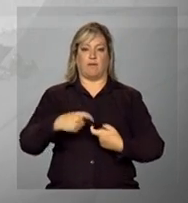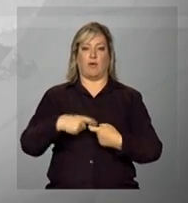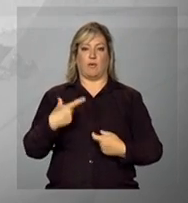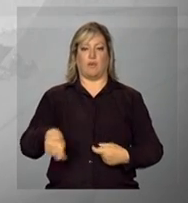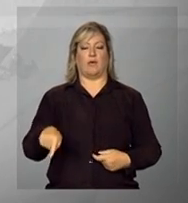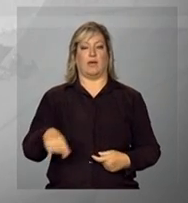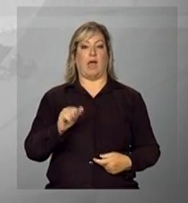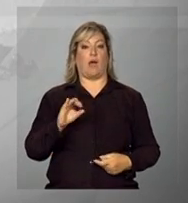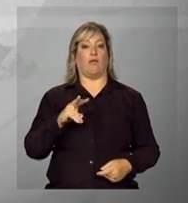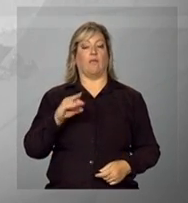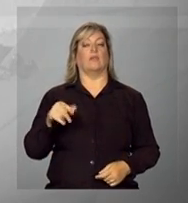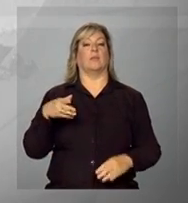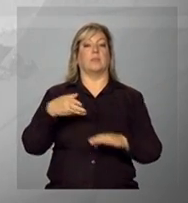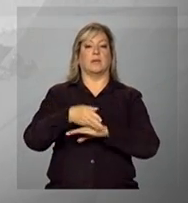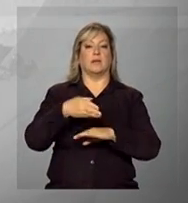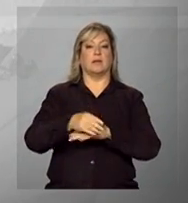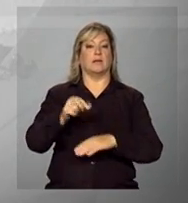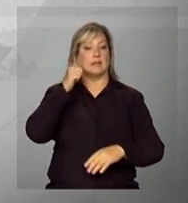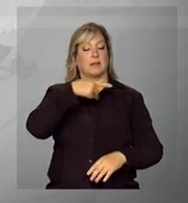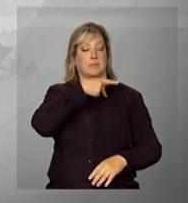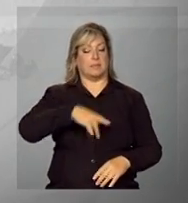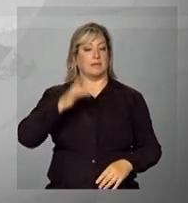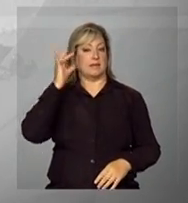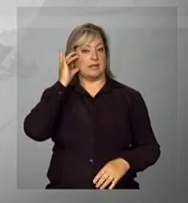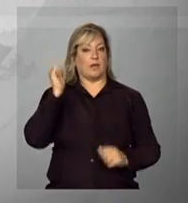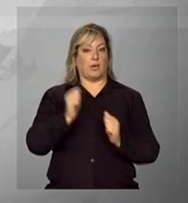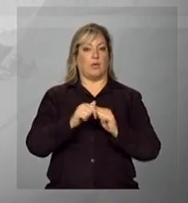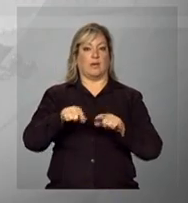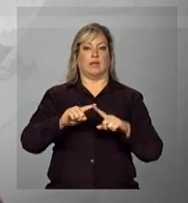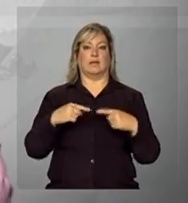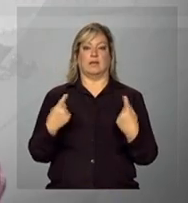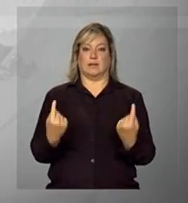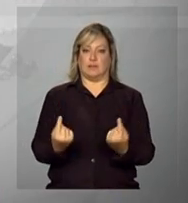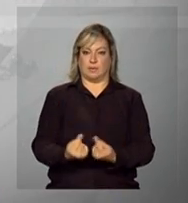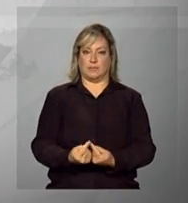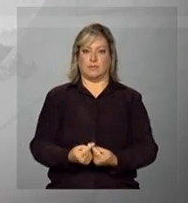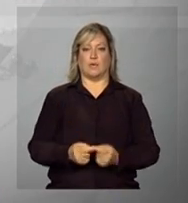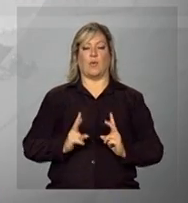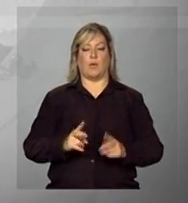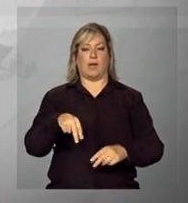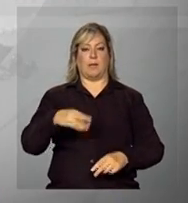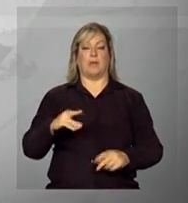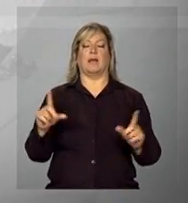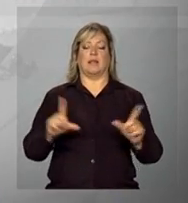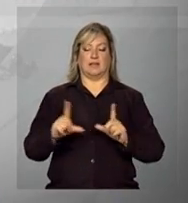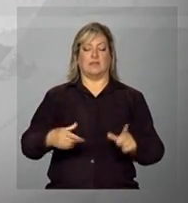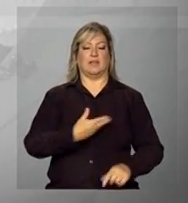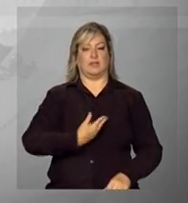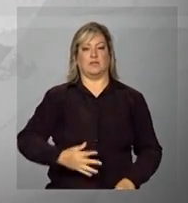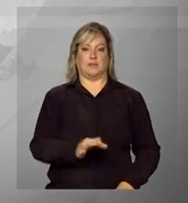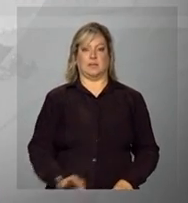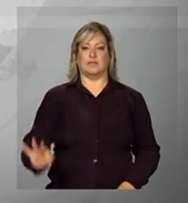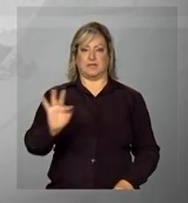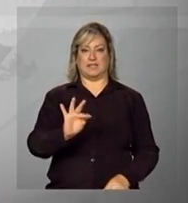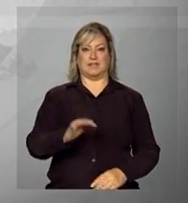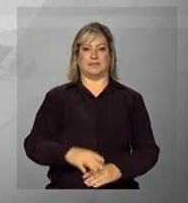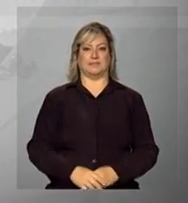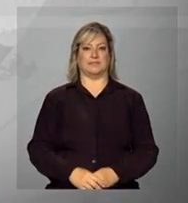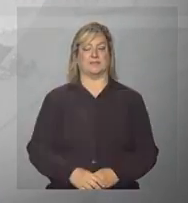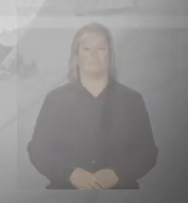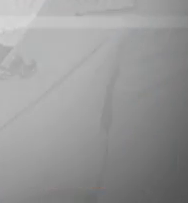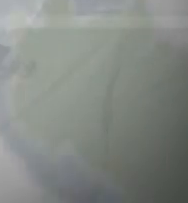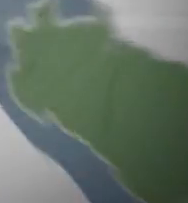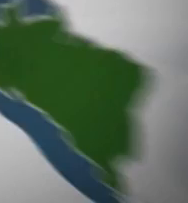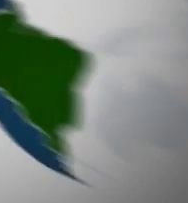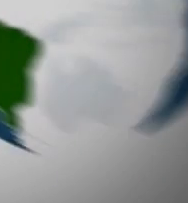volta ao vivo com a participação da presidenta Dilma Rousseff na reunião. Continue na NBR, a TV do Governo Federal.